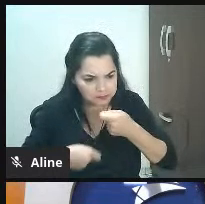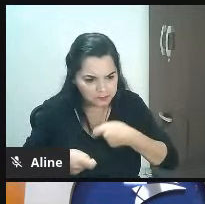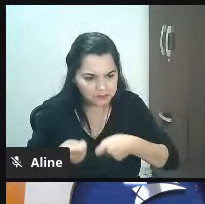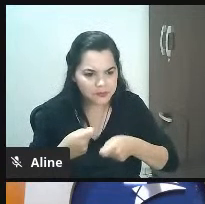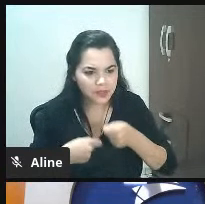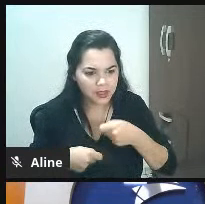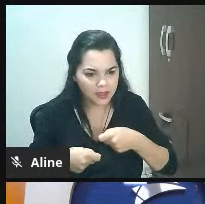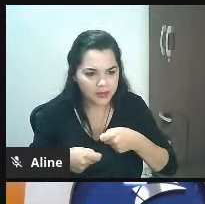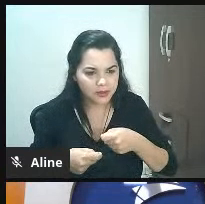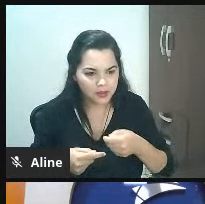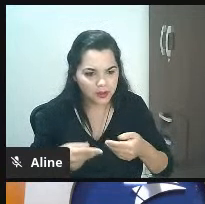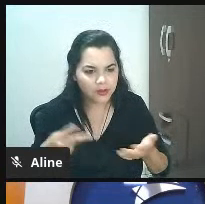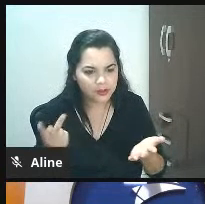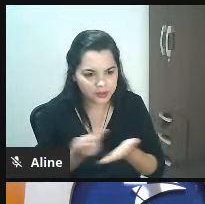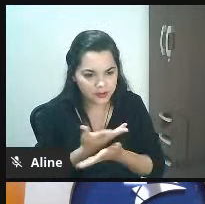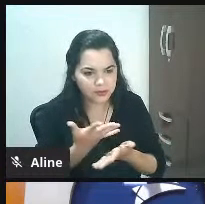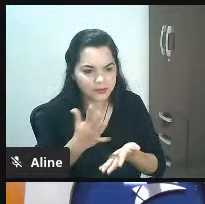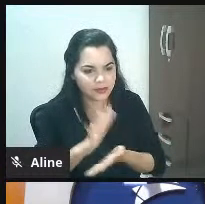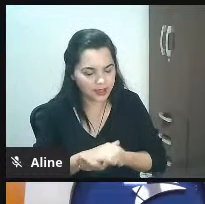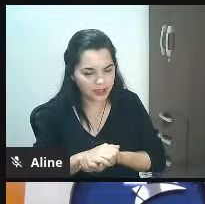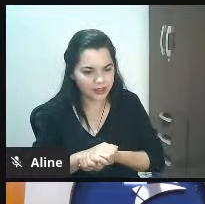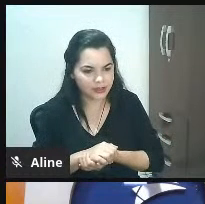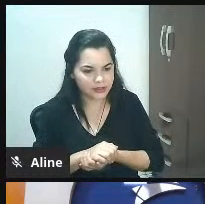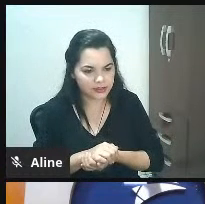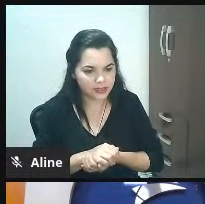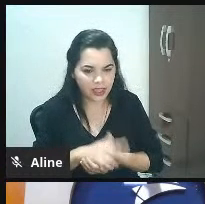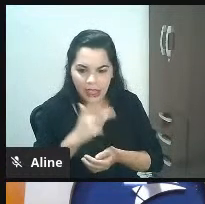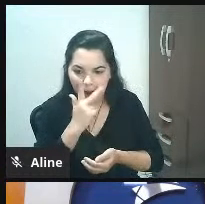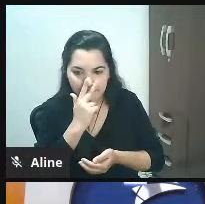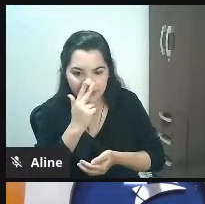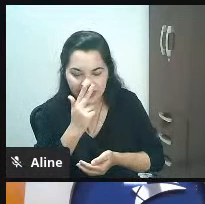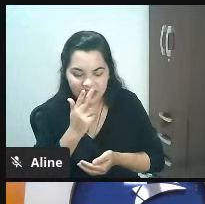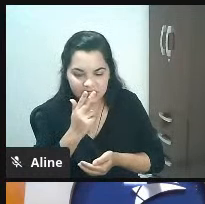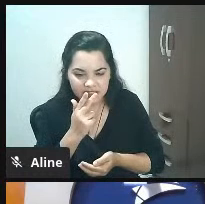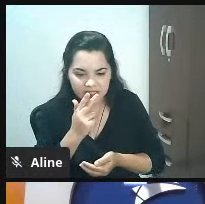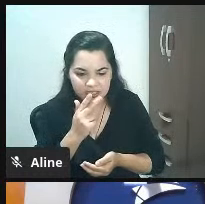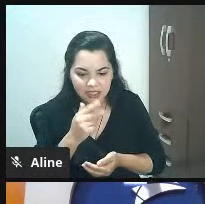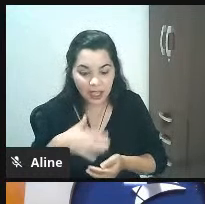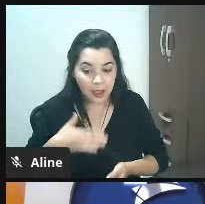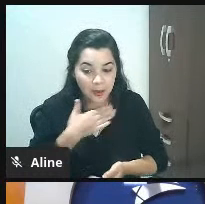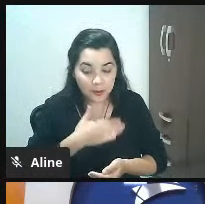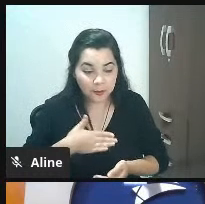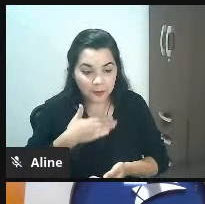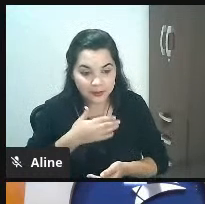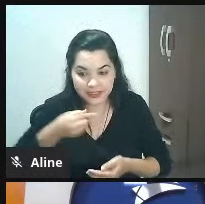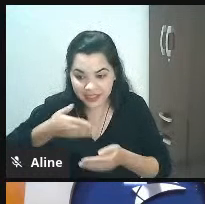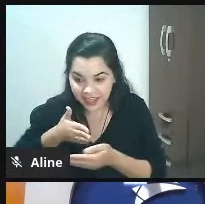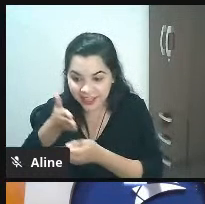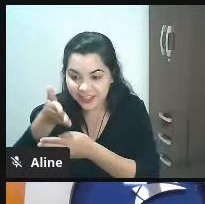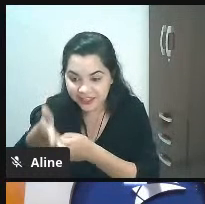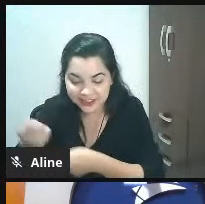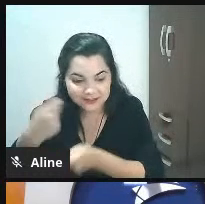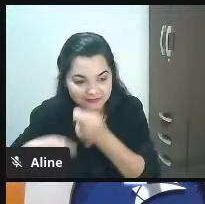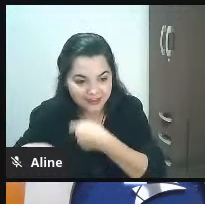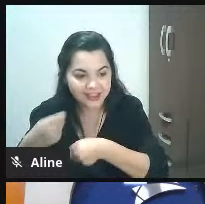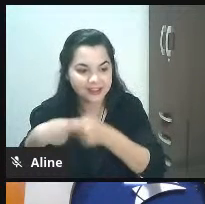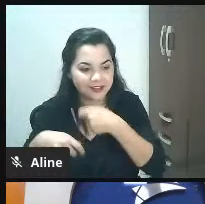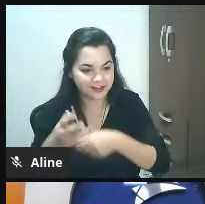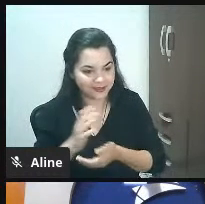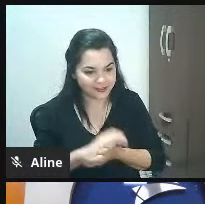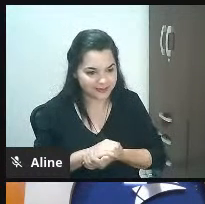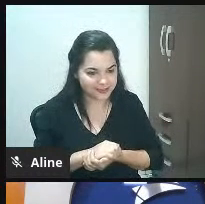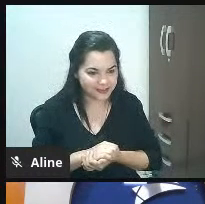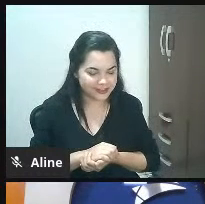nem parece que eu tava comprando já ouviu essa frase nem parece foi tão prazeroso nem parece tem gente que associa esse tipo de